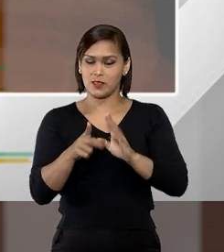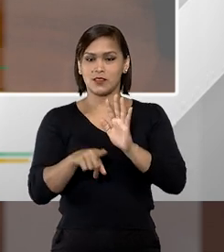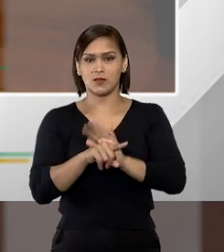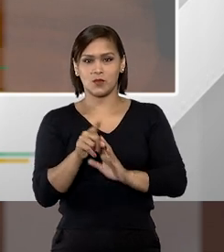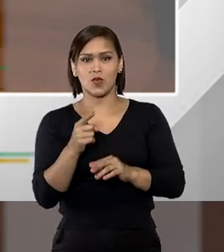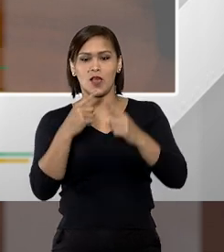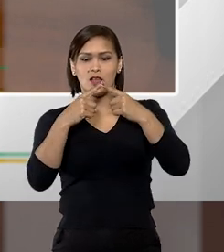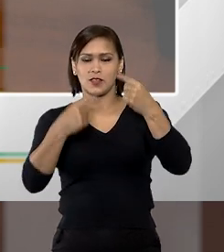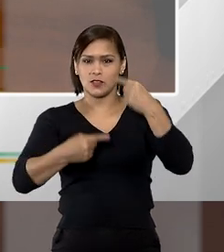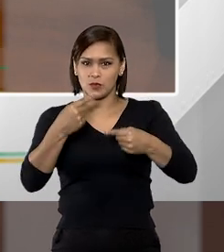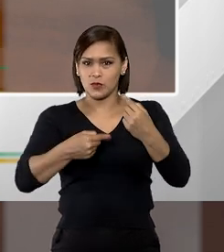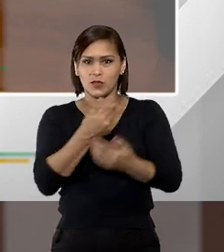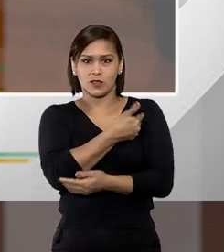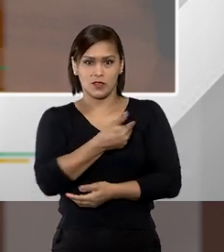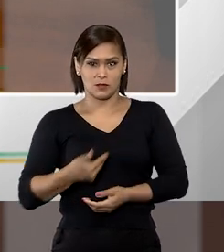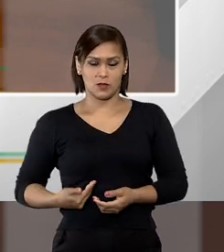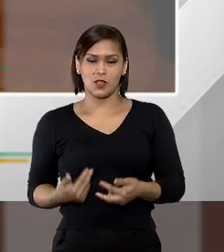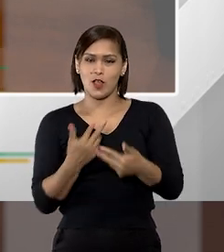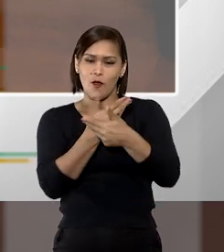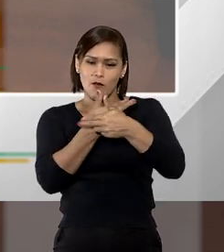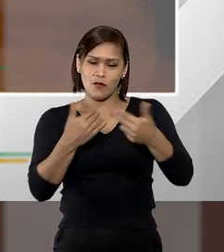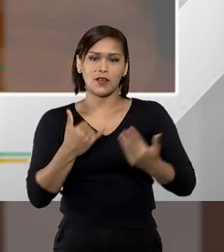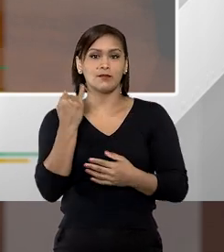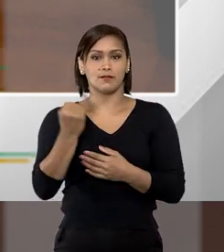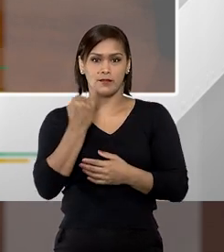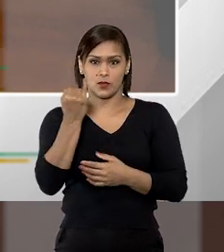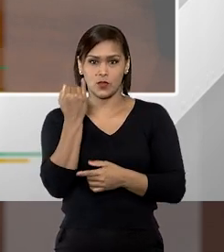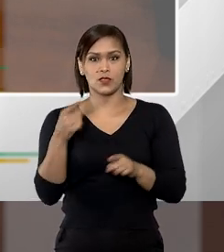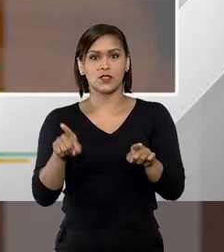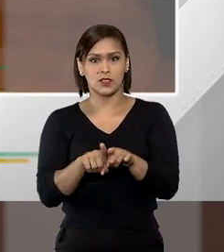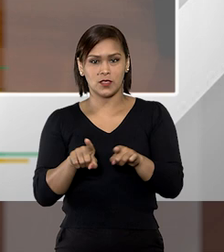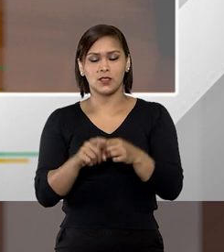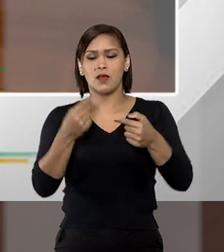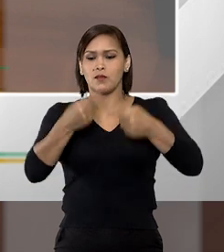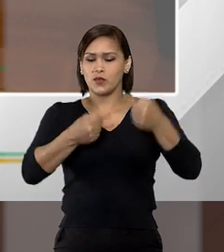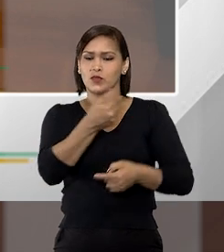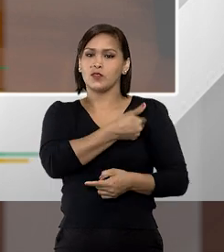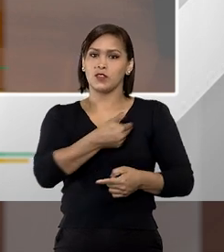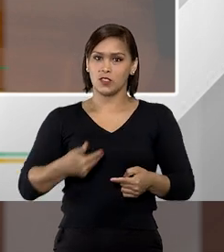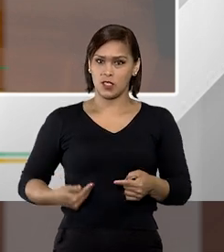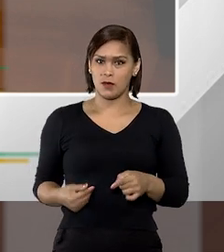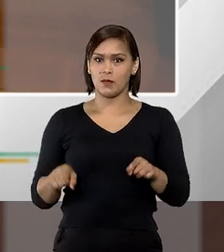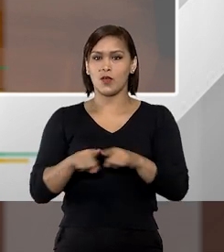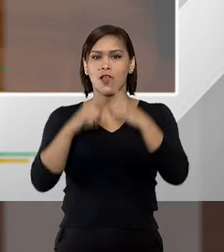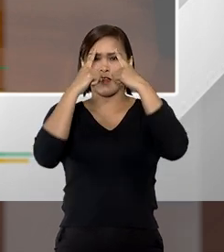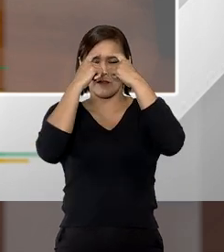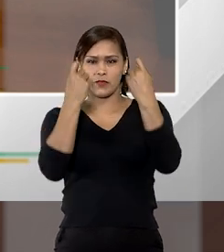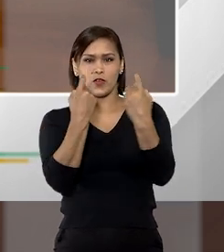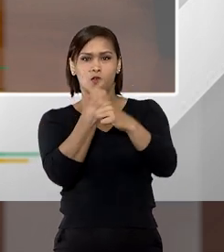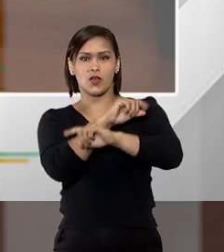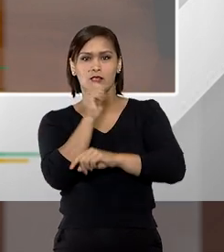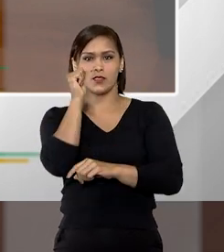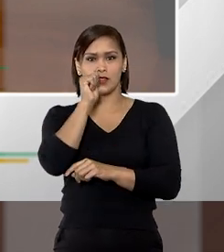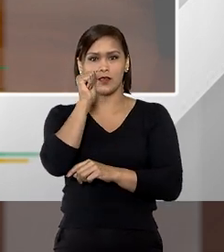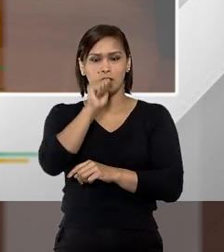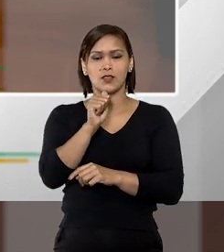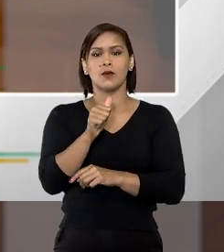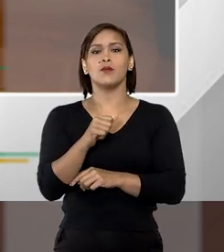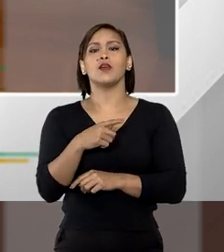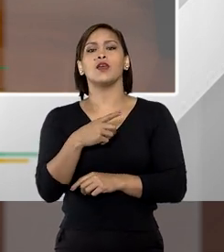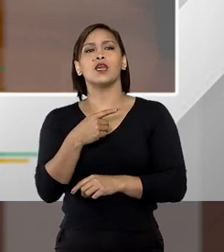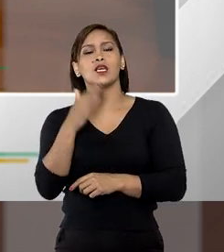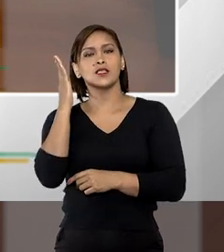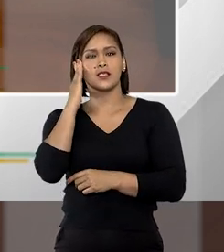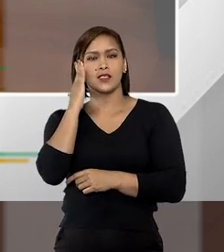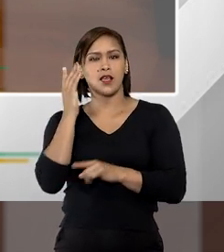relação às políticas públicas que são muito importantes que a gente tenha políticas públicas em relação à violência contra a mulher convém que a gente